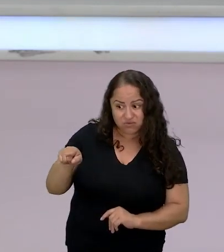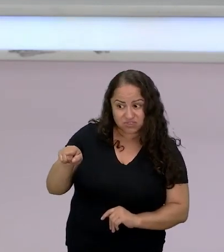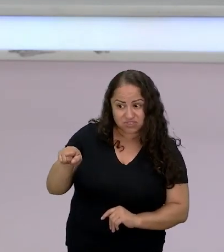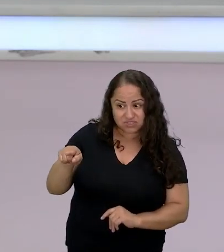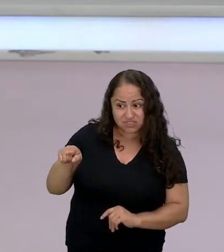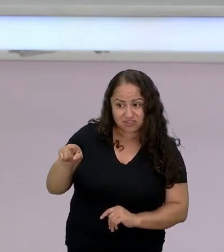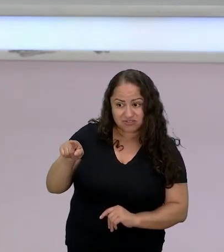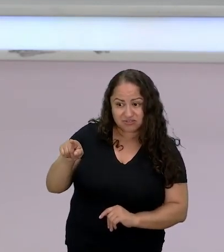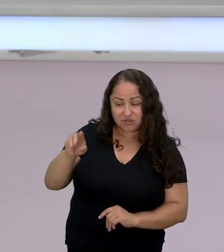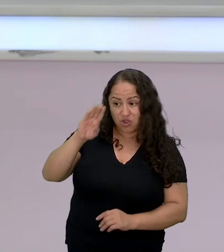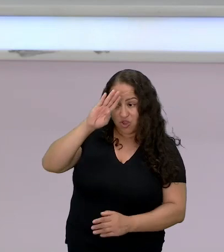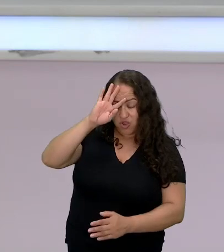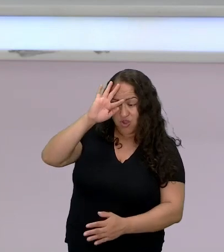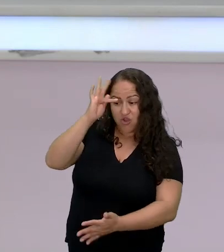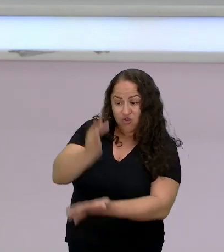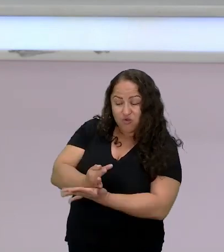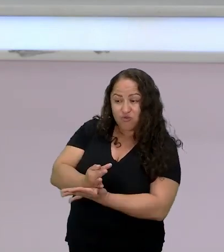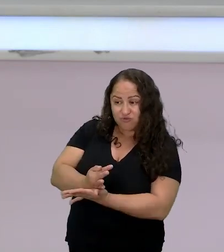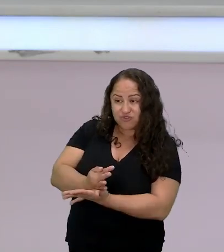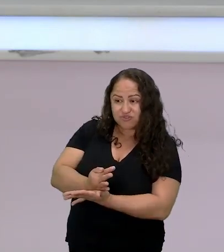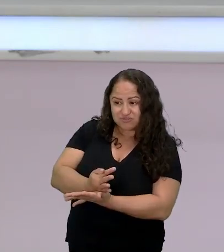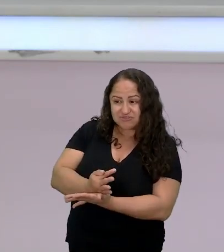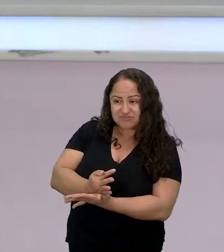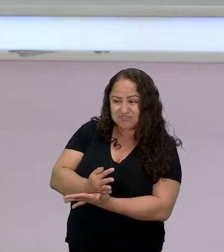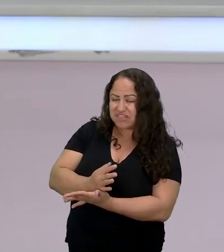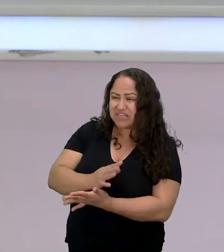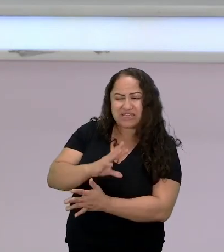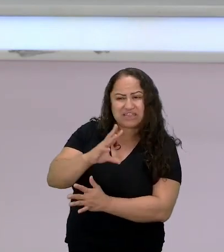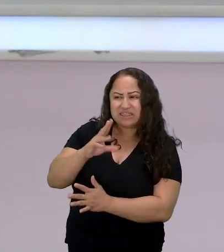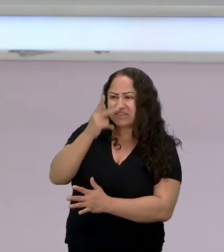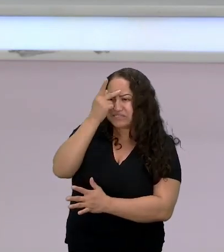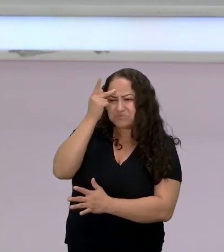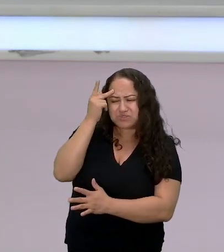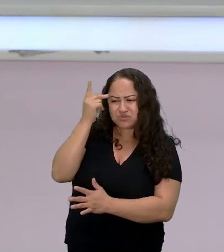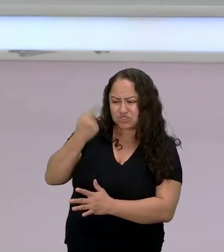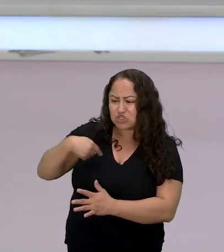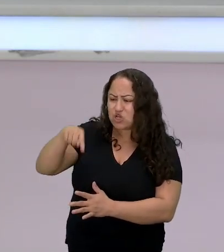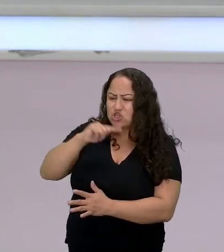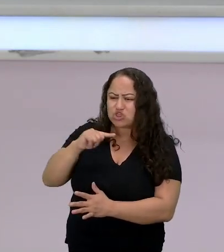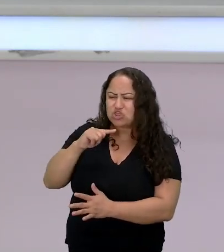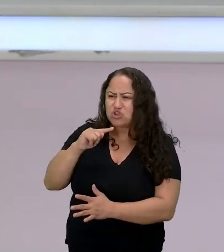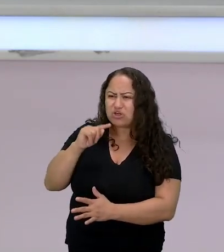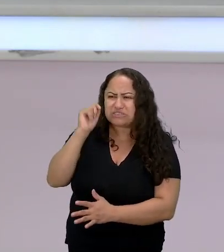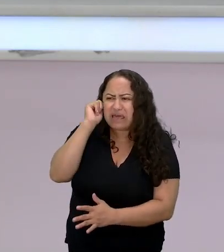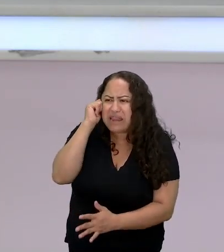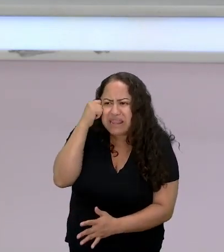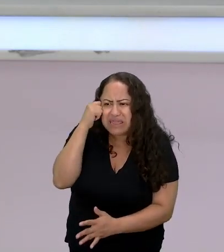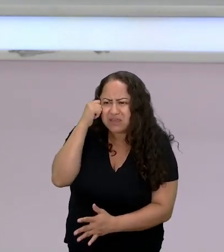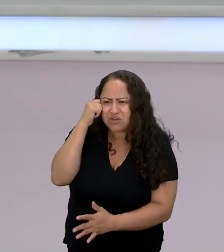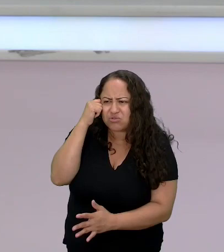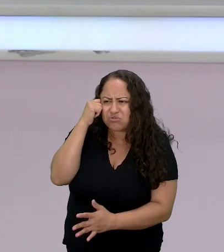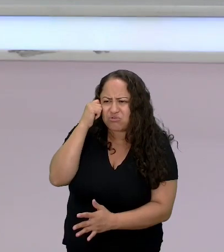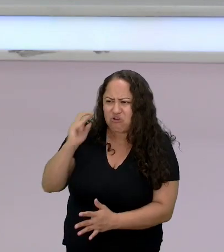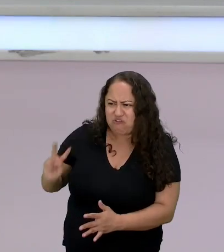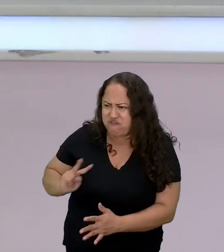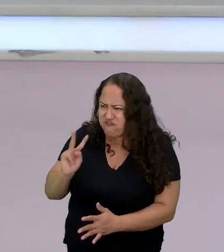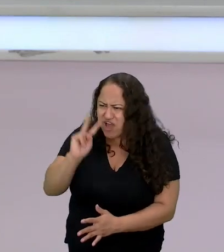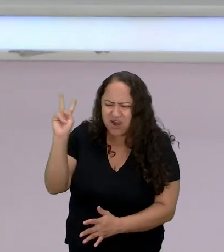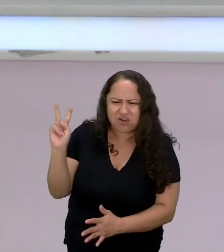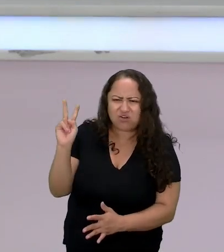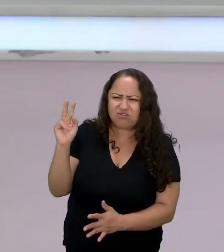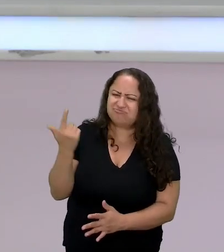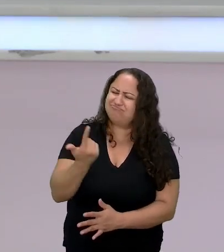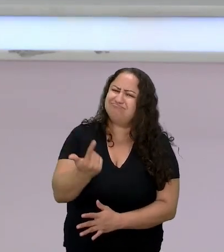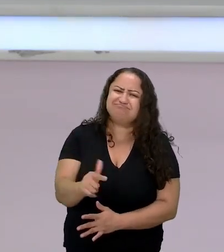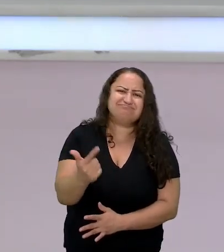confiou demais nessas pessoas a gente é negro a gente não vale nada para eles então